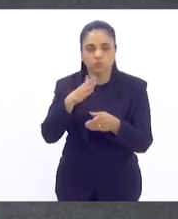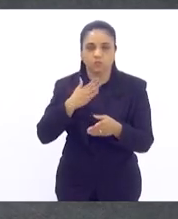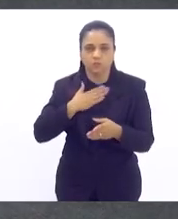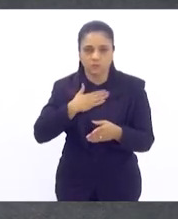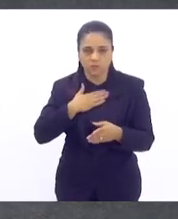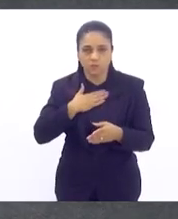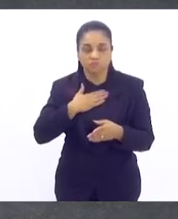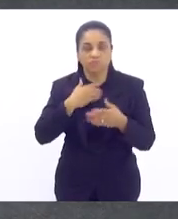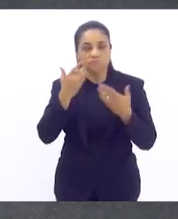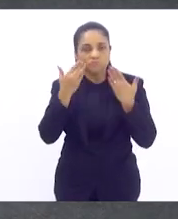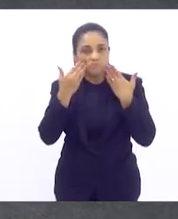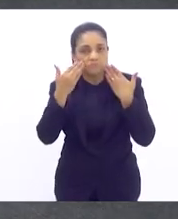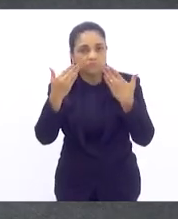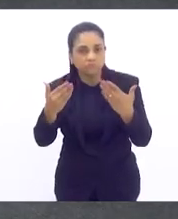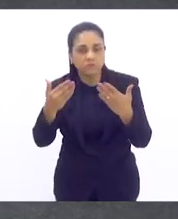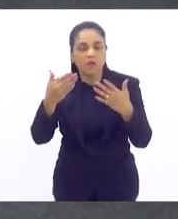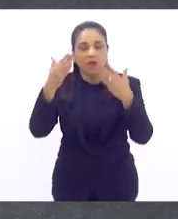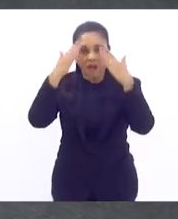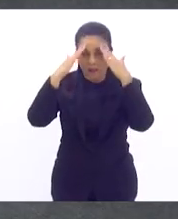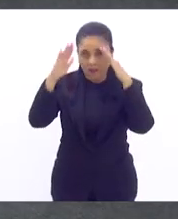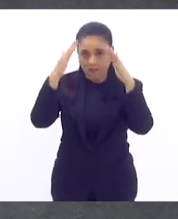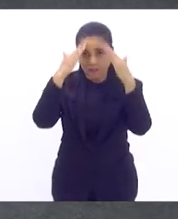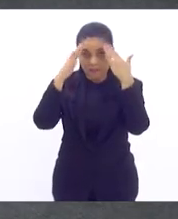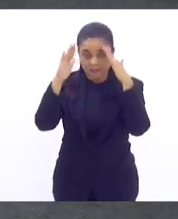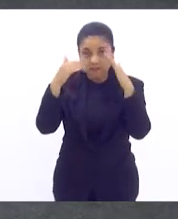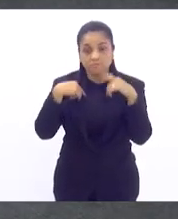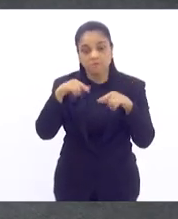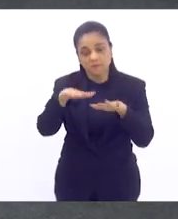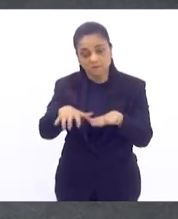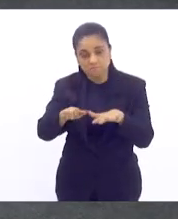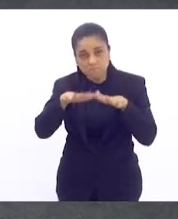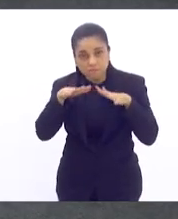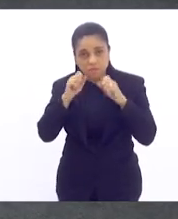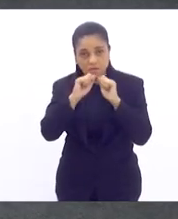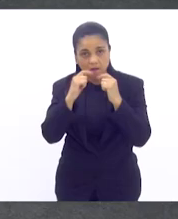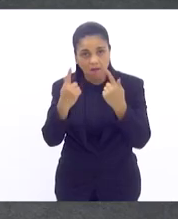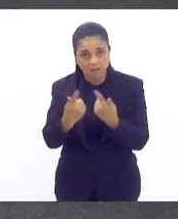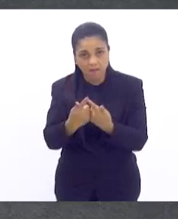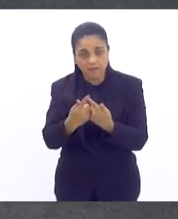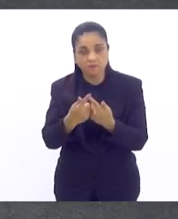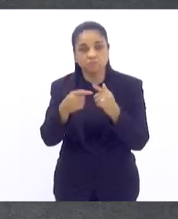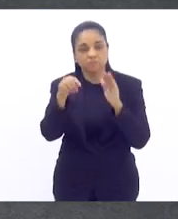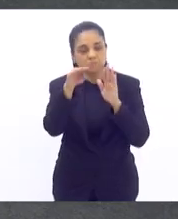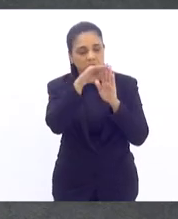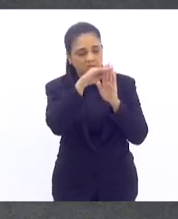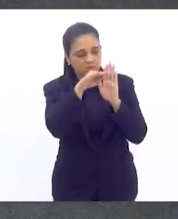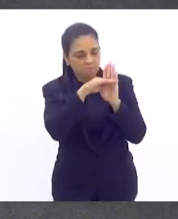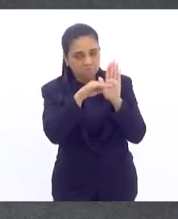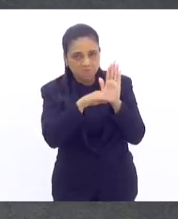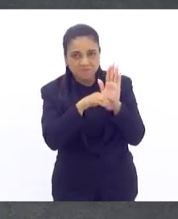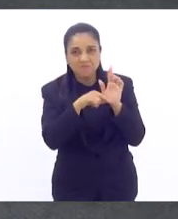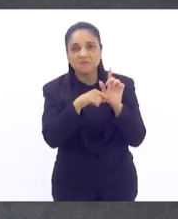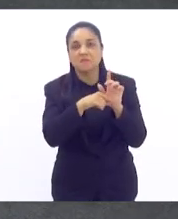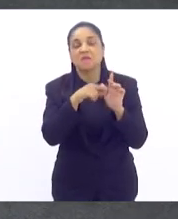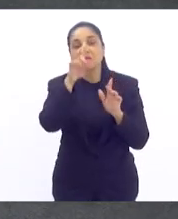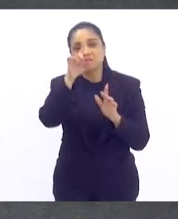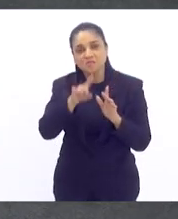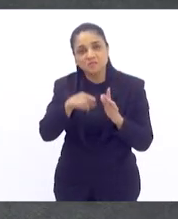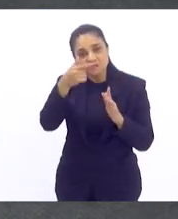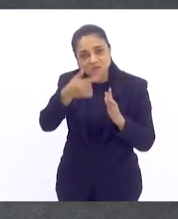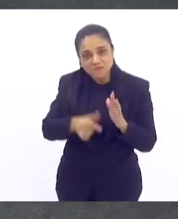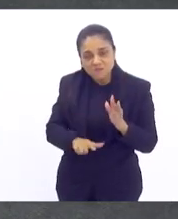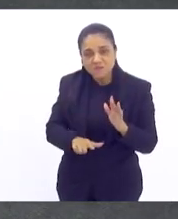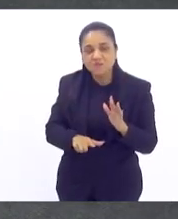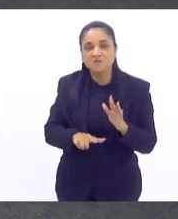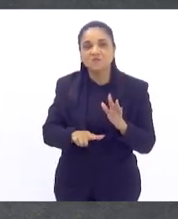aqui a minha alegria, primeiro, pela Casa ter colocado na pauta outra vez, ter garantido a